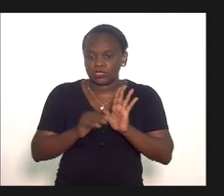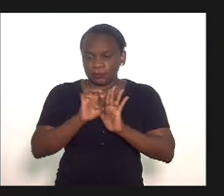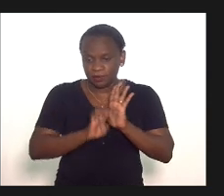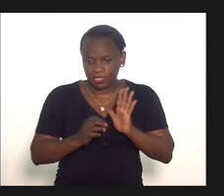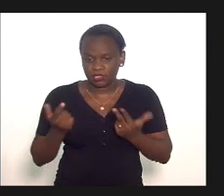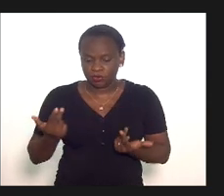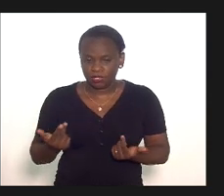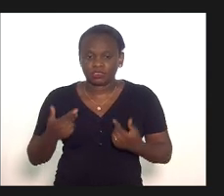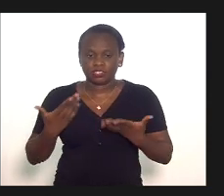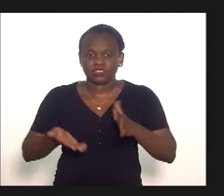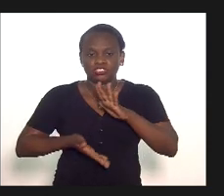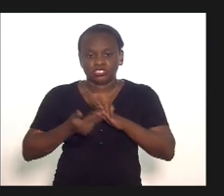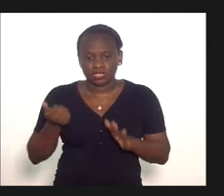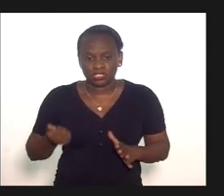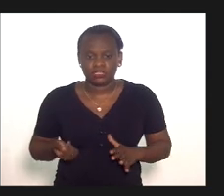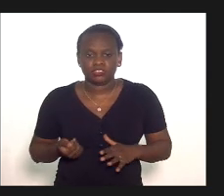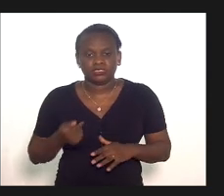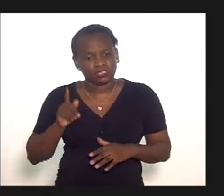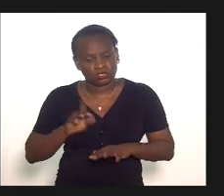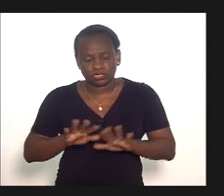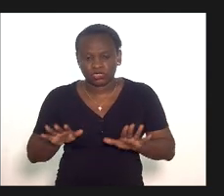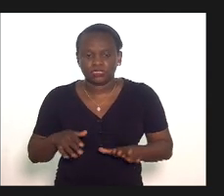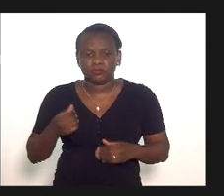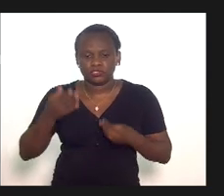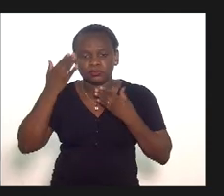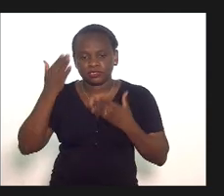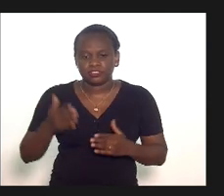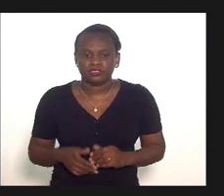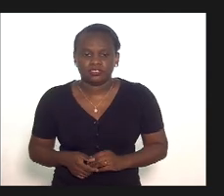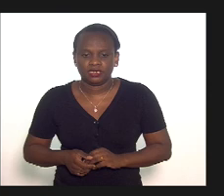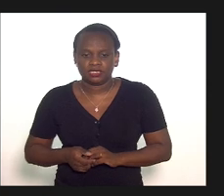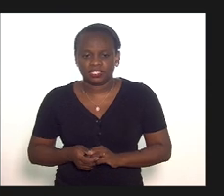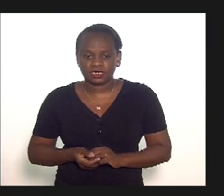para a gente retirar era isso presidente obrigada